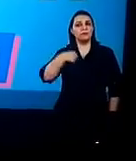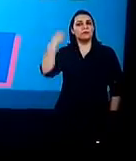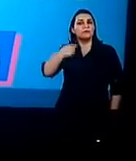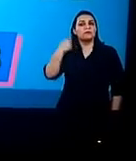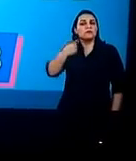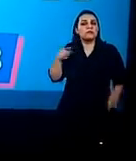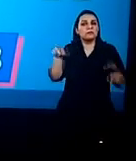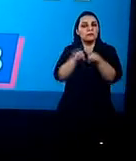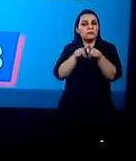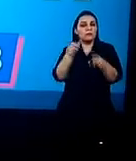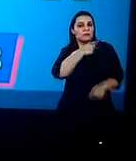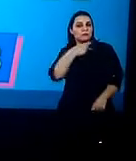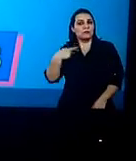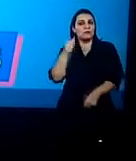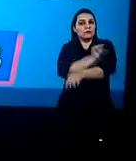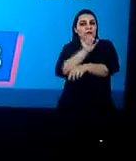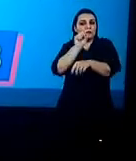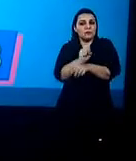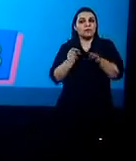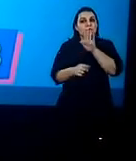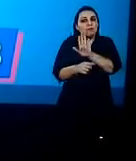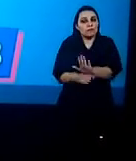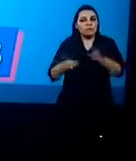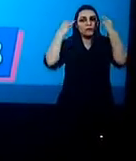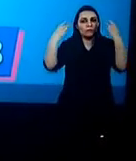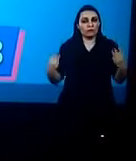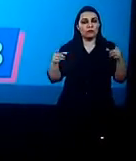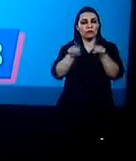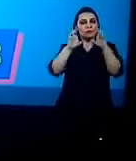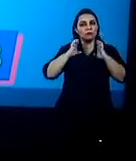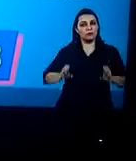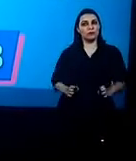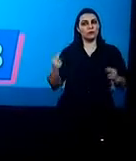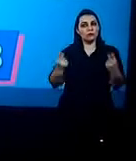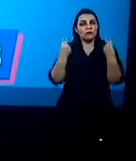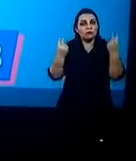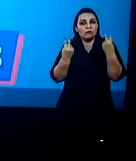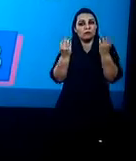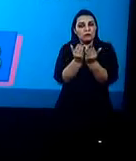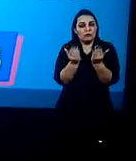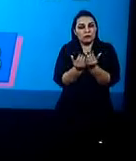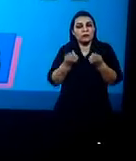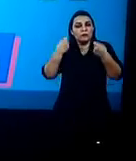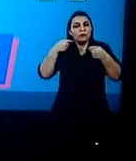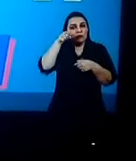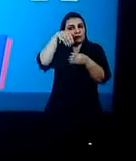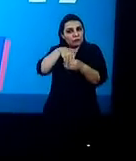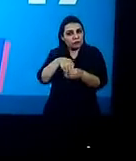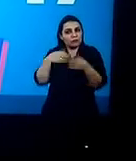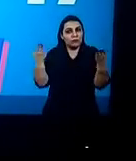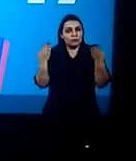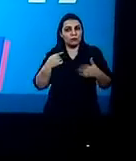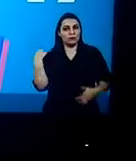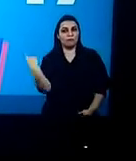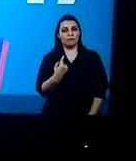Doutor Jair, eu sou advogado, pastor assembleano, defendo a moral, a ética e os valores que estão. Conto com o seu voto para